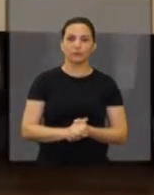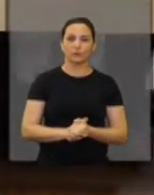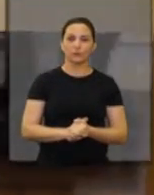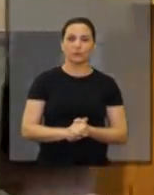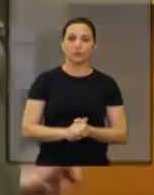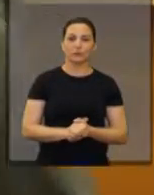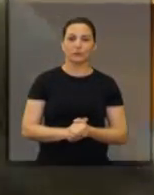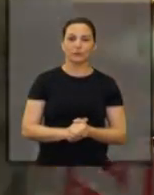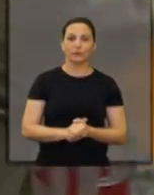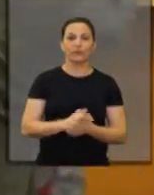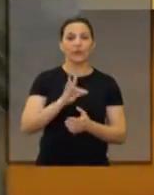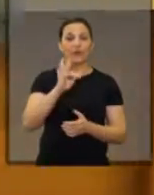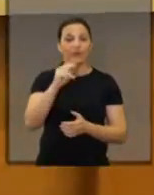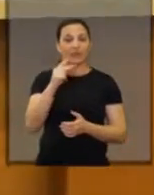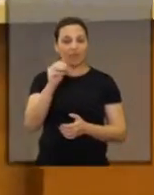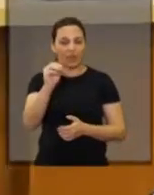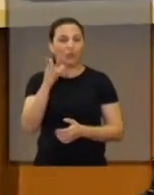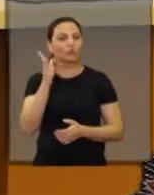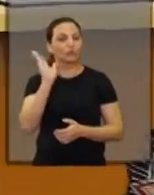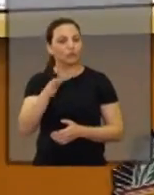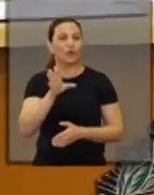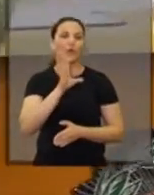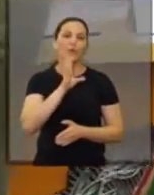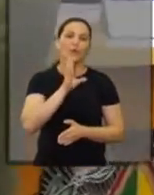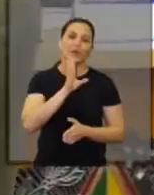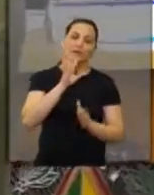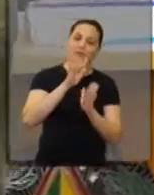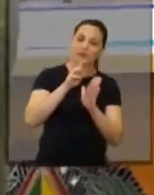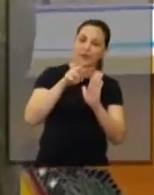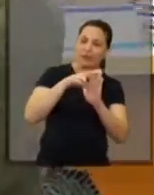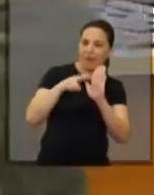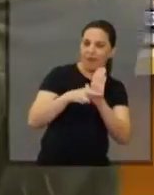O Theo já é freguês, já conhece as regras da casa.